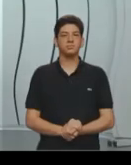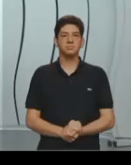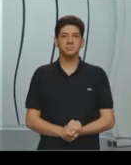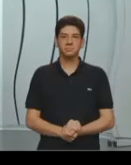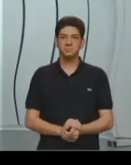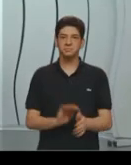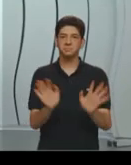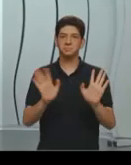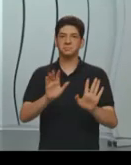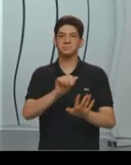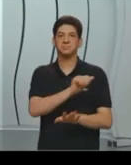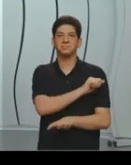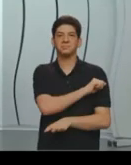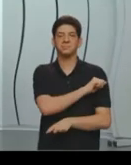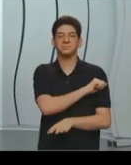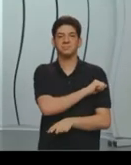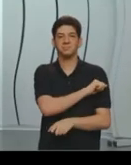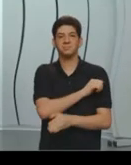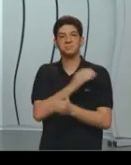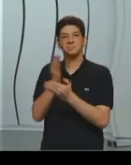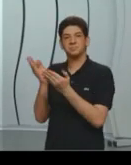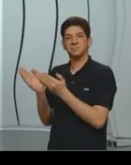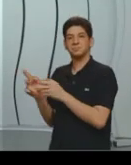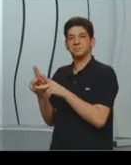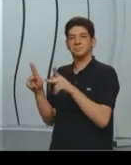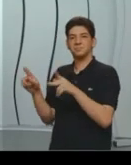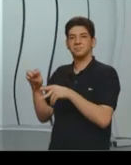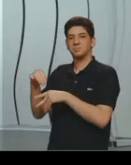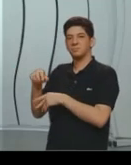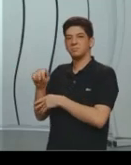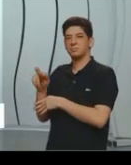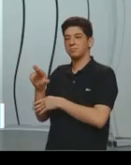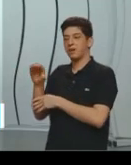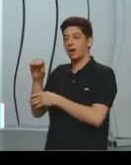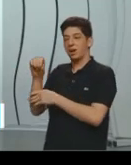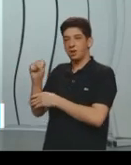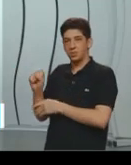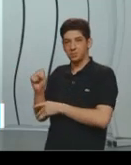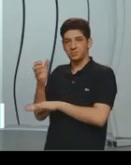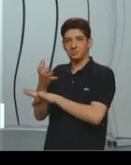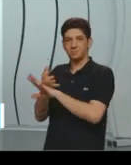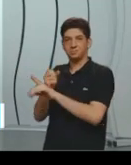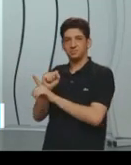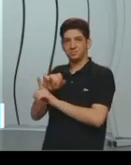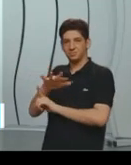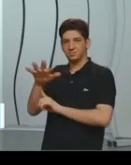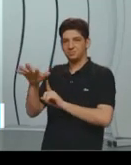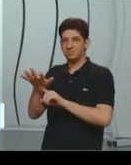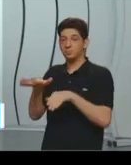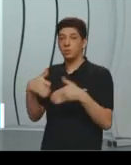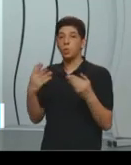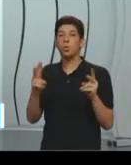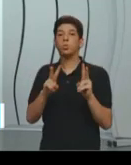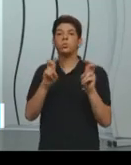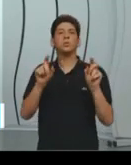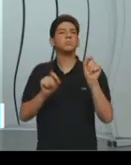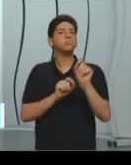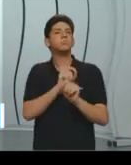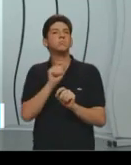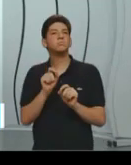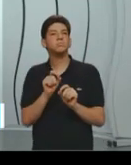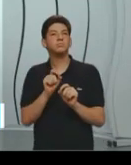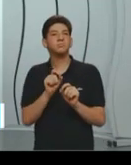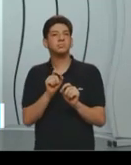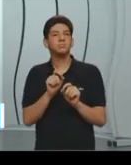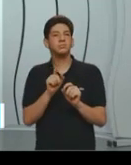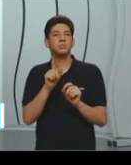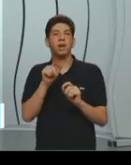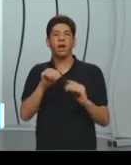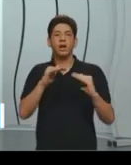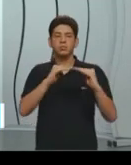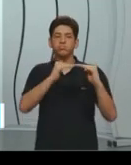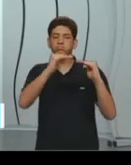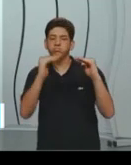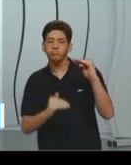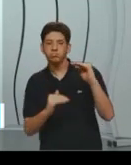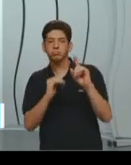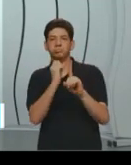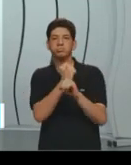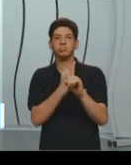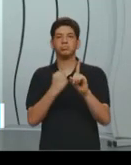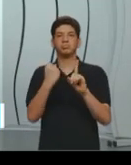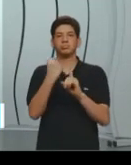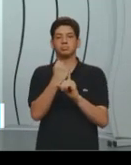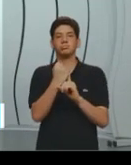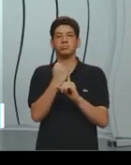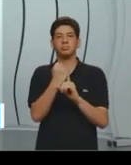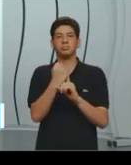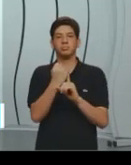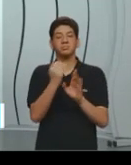Olá alunos, professor Marcos, mais uma aula e hoje o tema que a vai discutir é um tema que é a desigualdade social. Na verdade